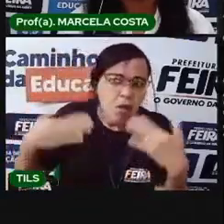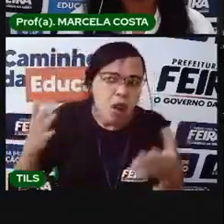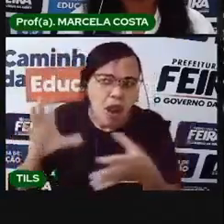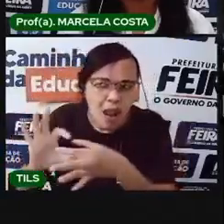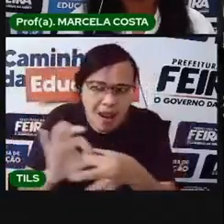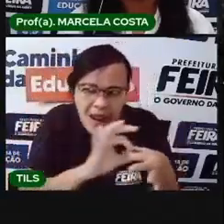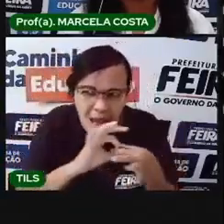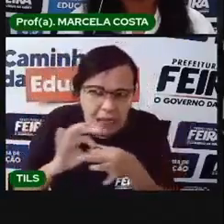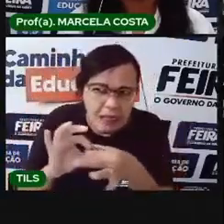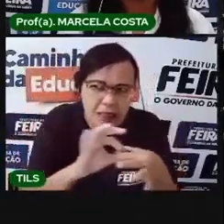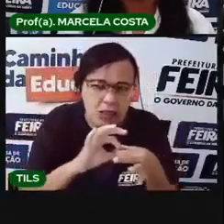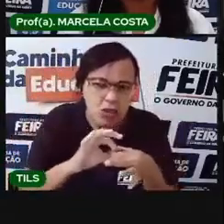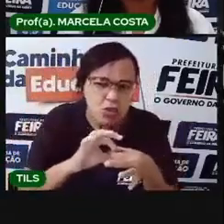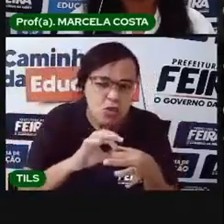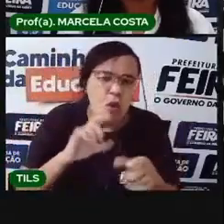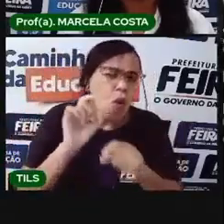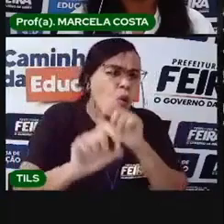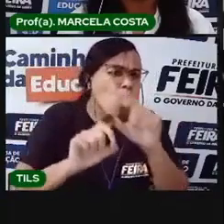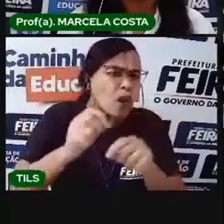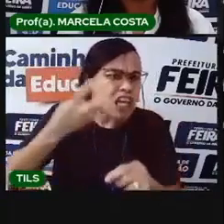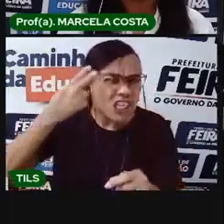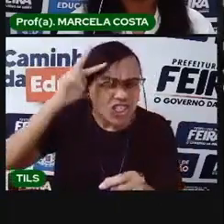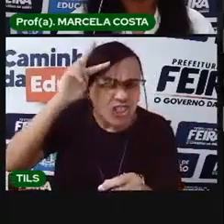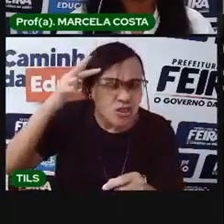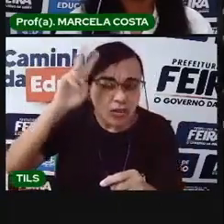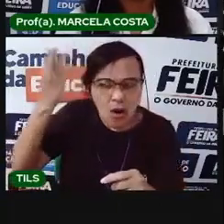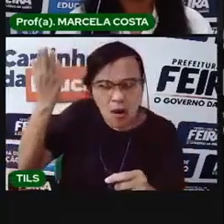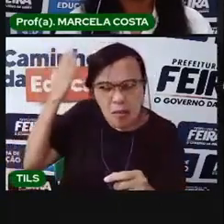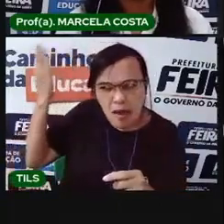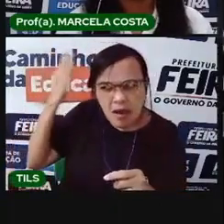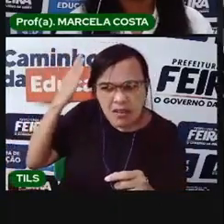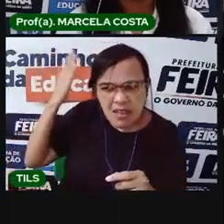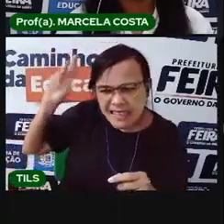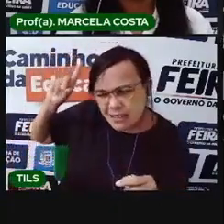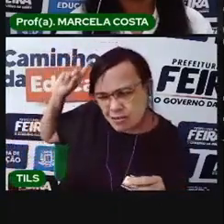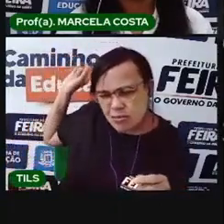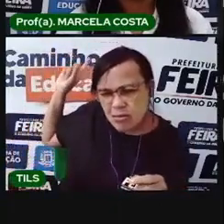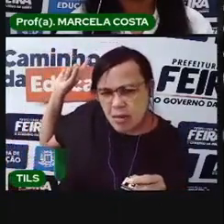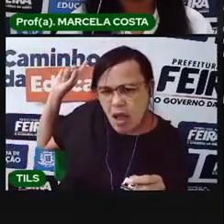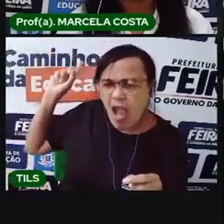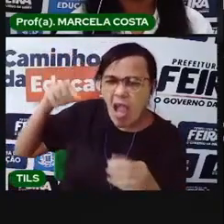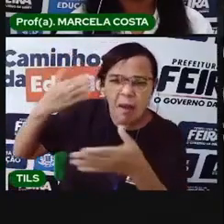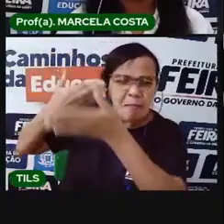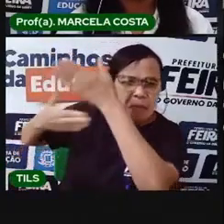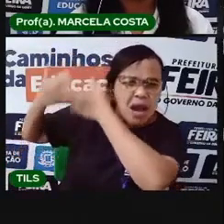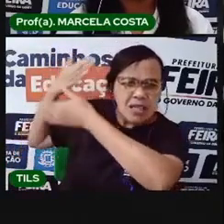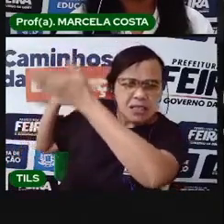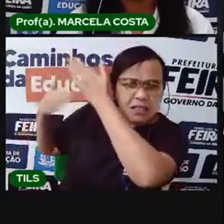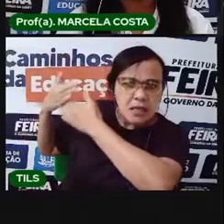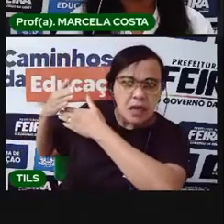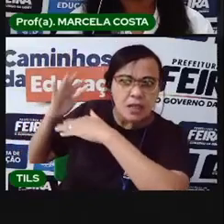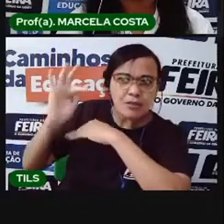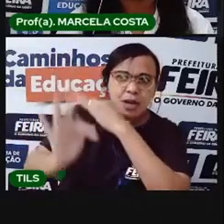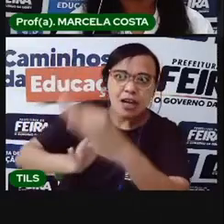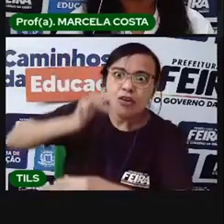É o legado que um dia você pode e deseja deixar? É seu passado, mas também seu